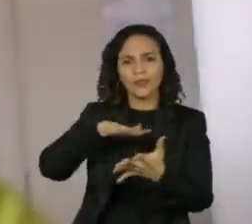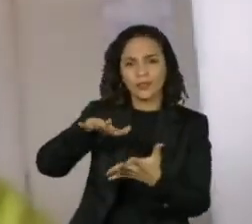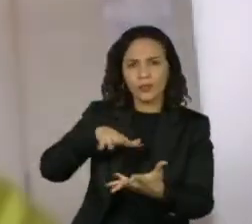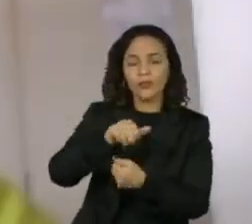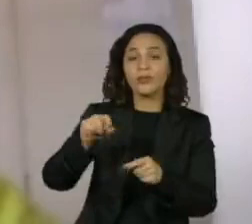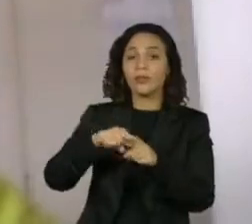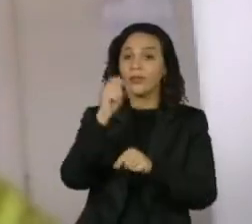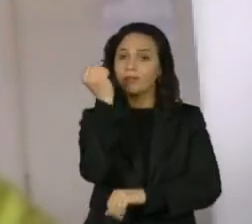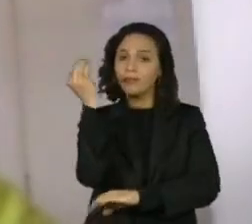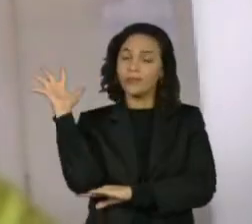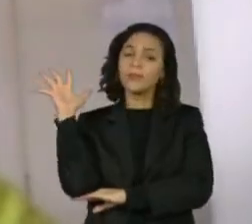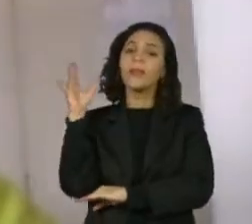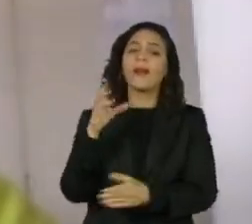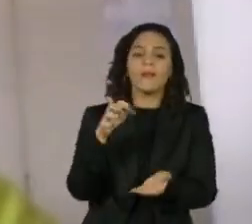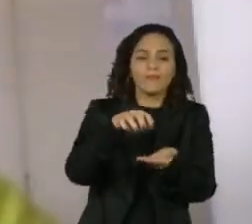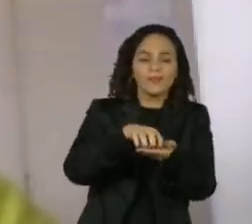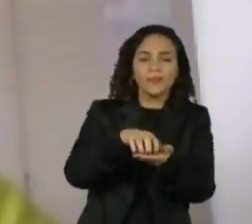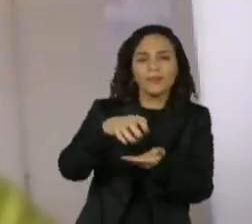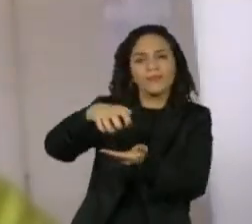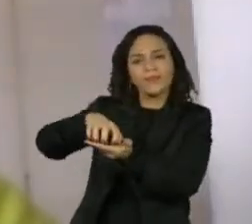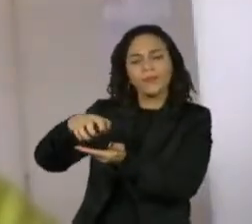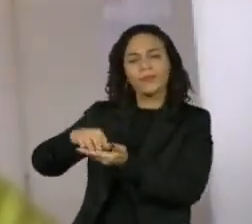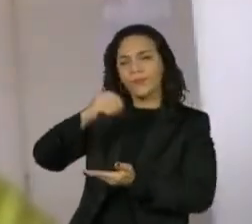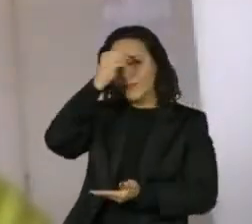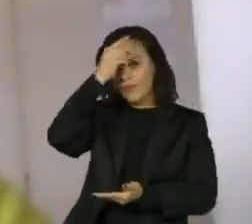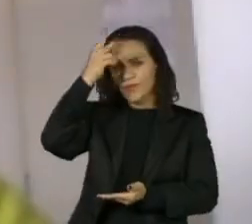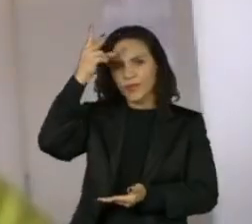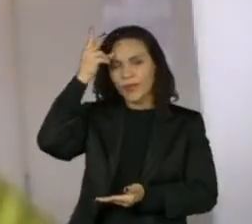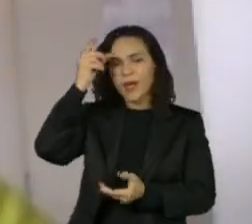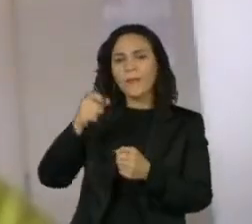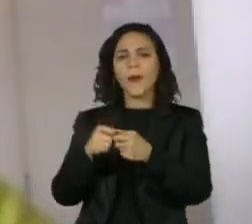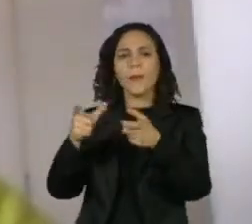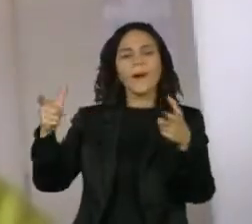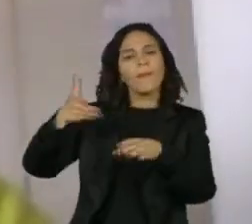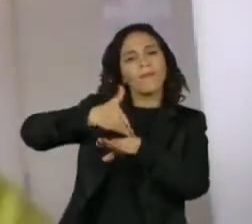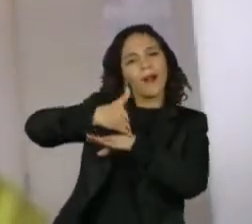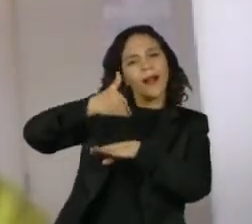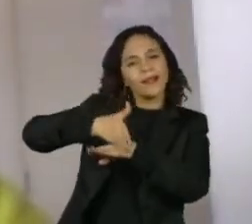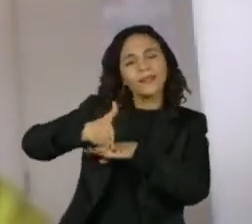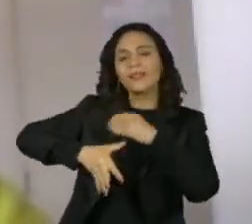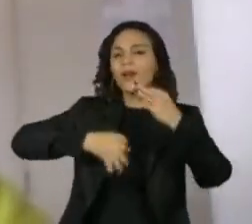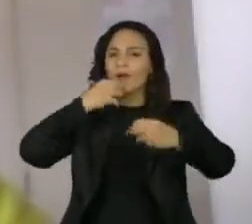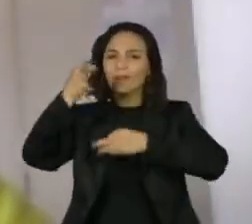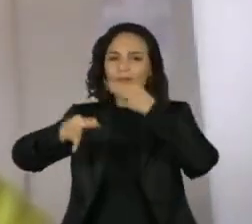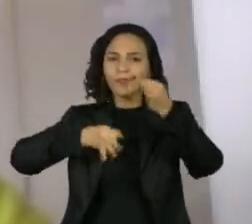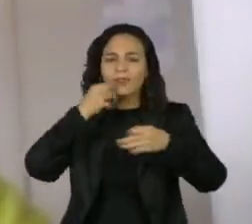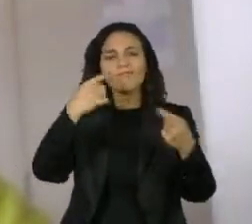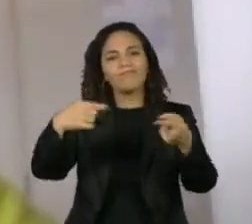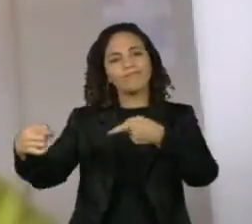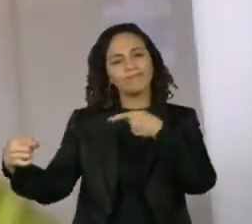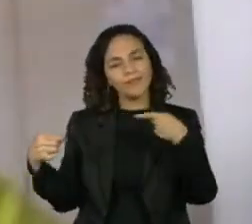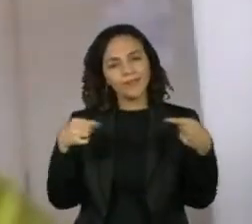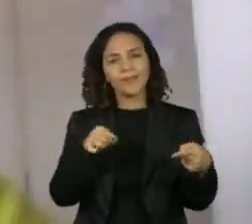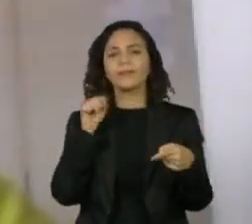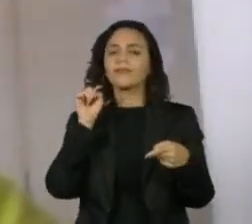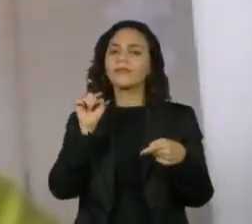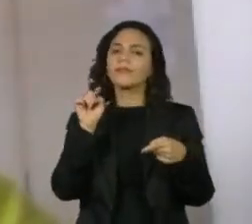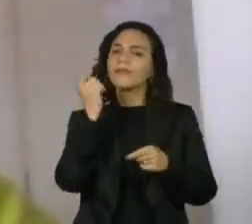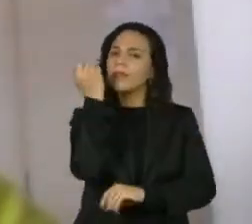prefeitura permite que um número muito grande, muito maior de pessoas possa participar do debate sobre as questões